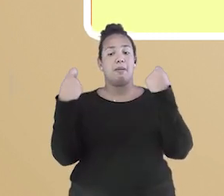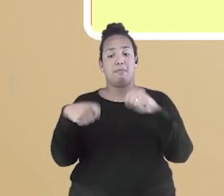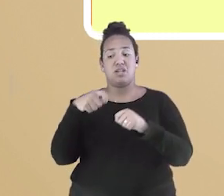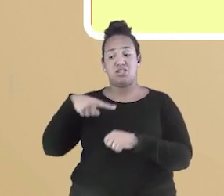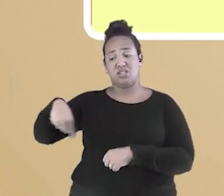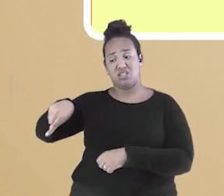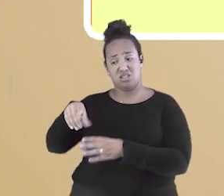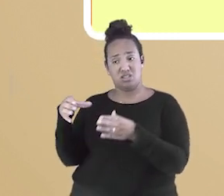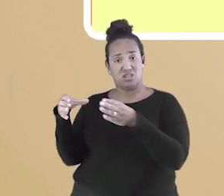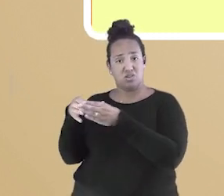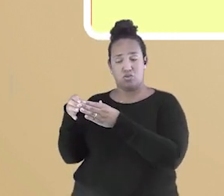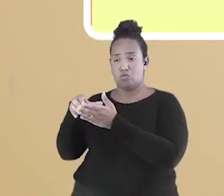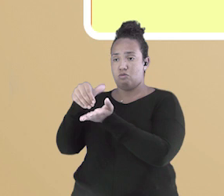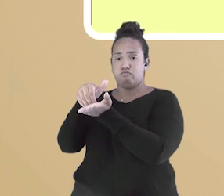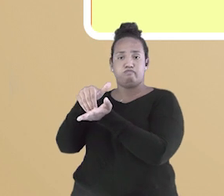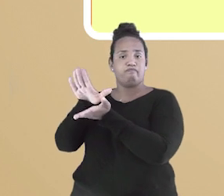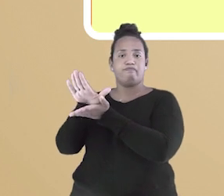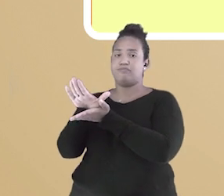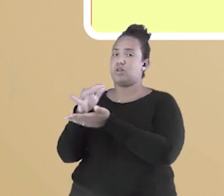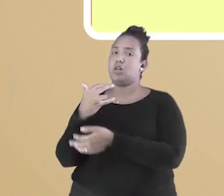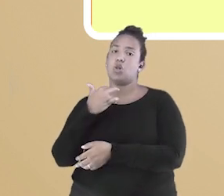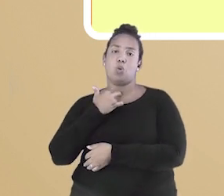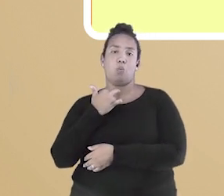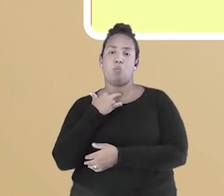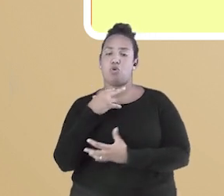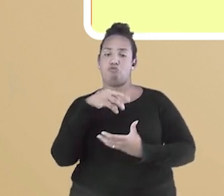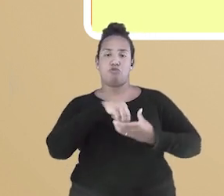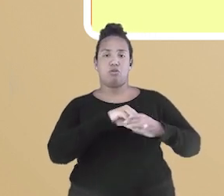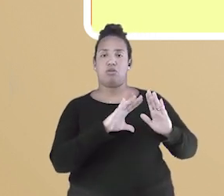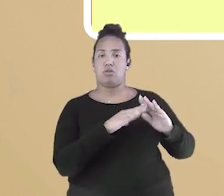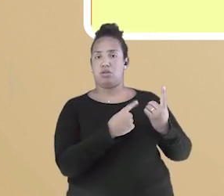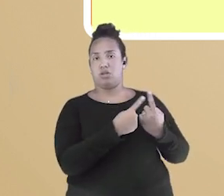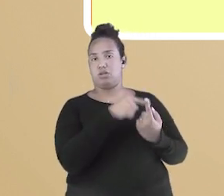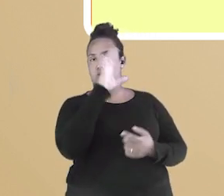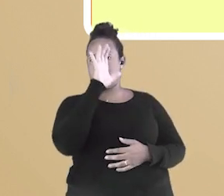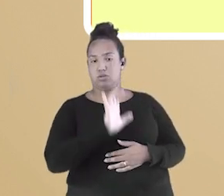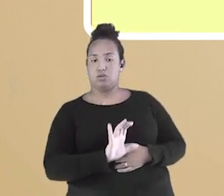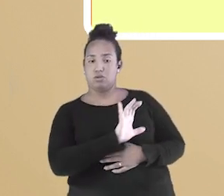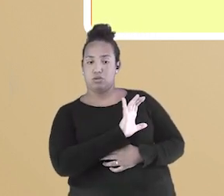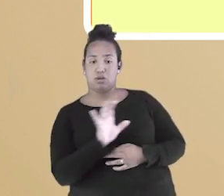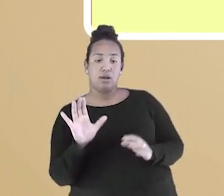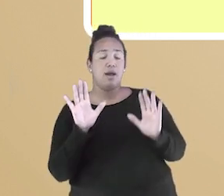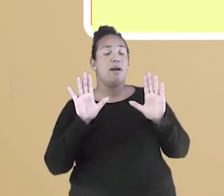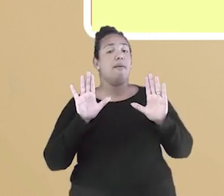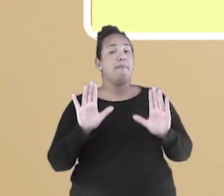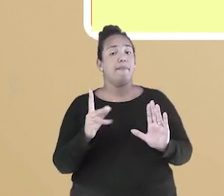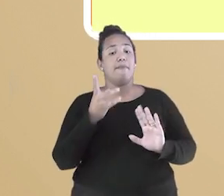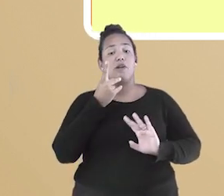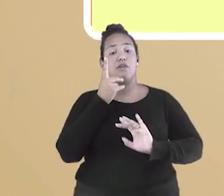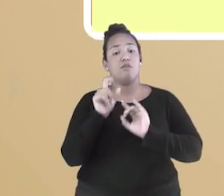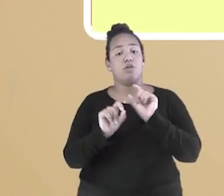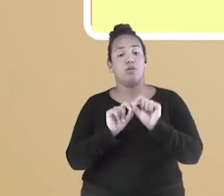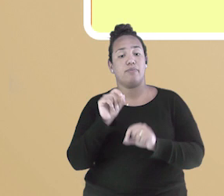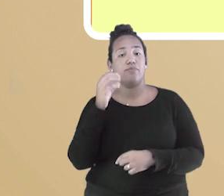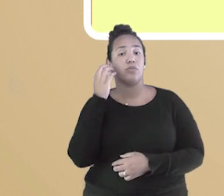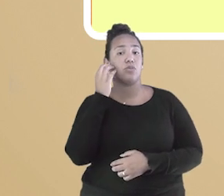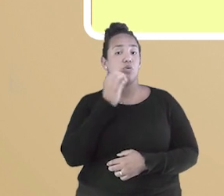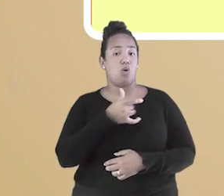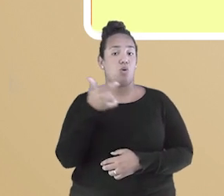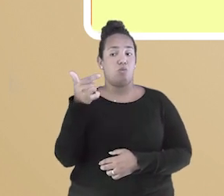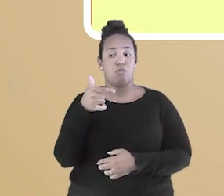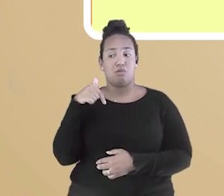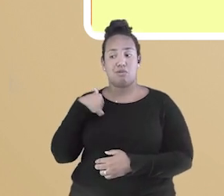parte do clero católico. Porém, dizem por aí que Dom Pedro era adepto de tais práticas.